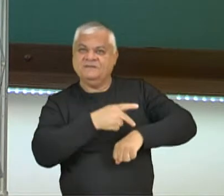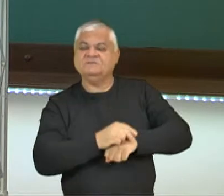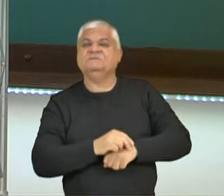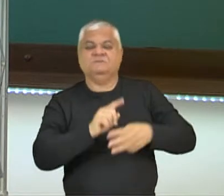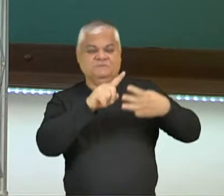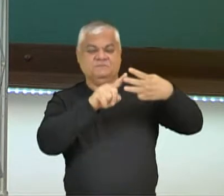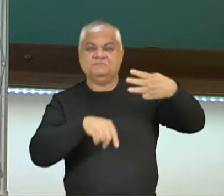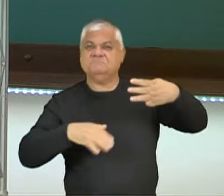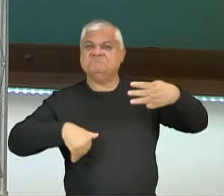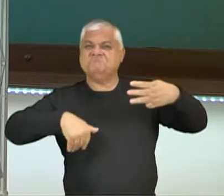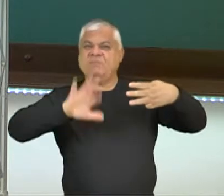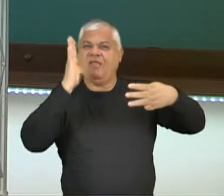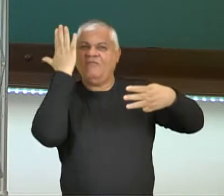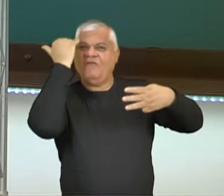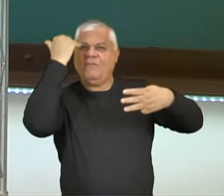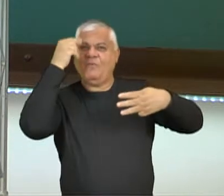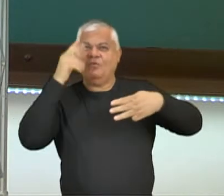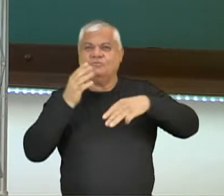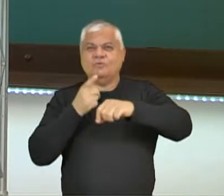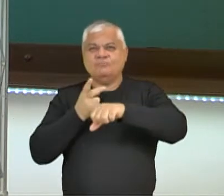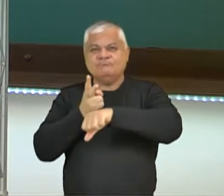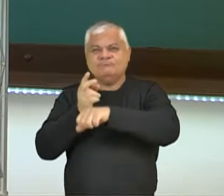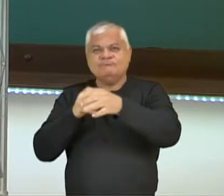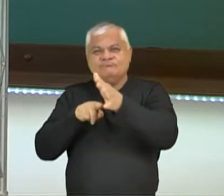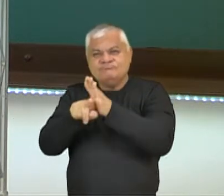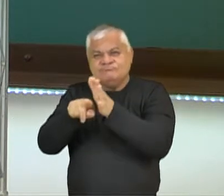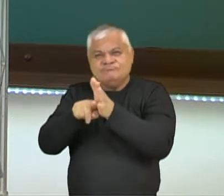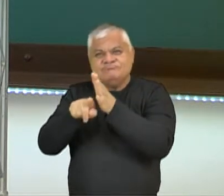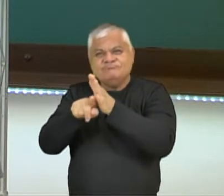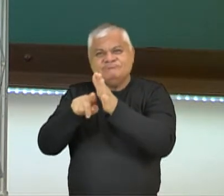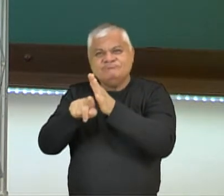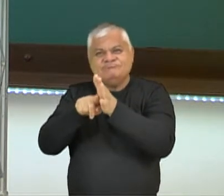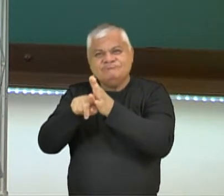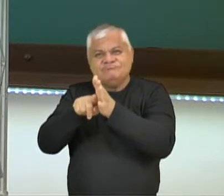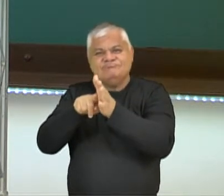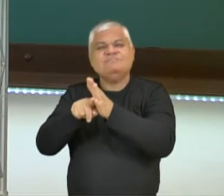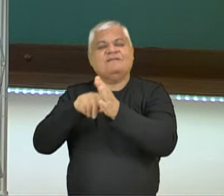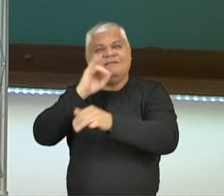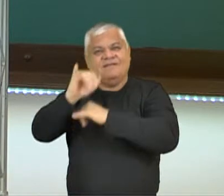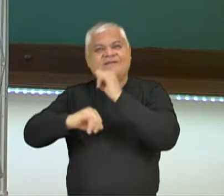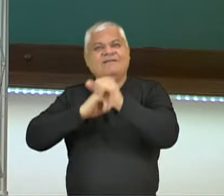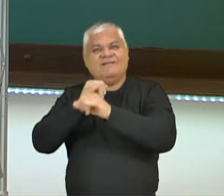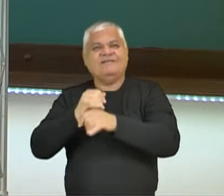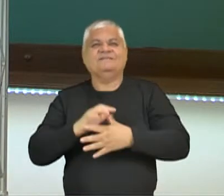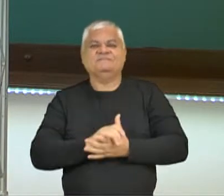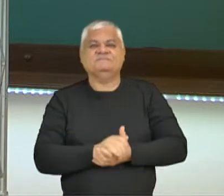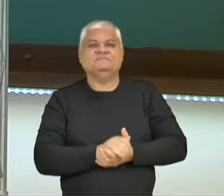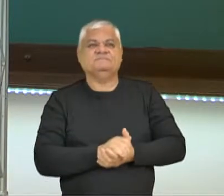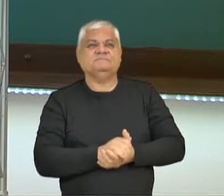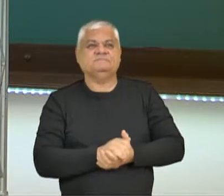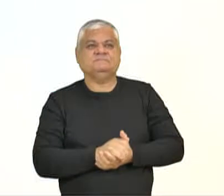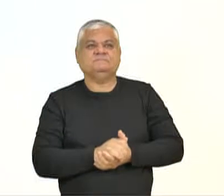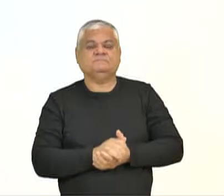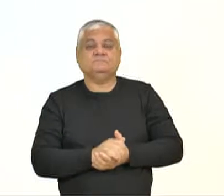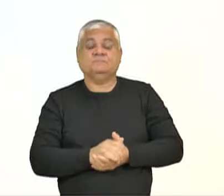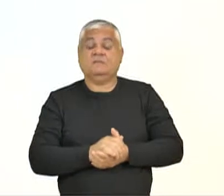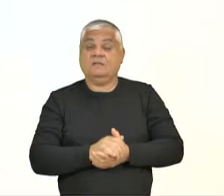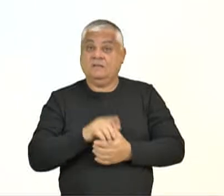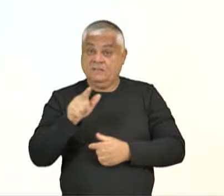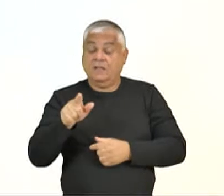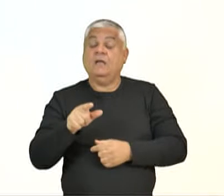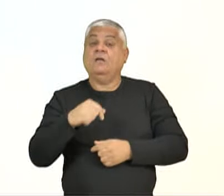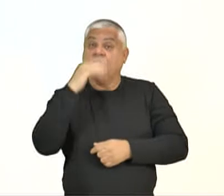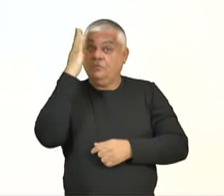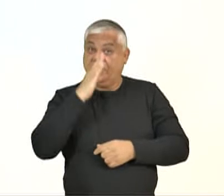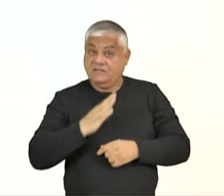esses os nossos, o nosso top 3 aqui, o ranking dos 3 mais no mundo. Embora seja a artista mais popular no